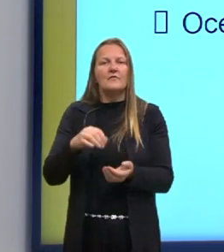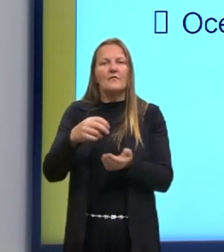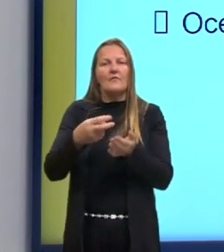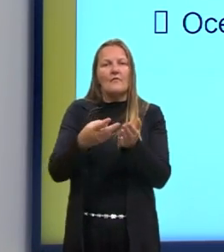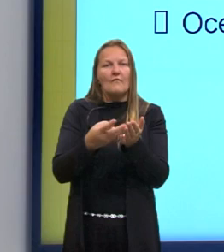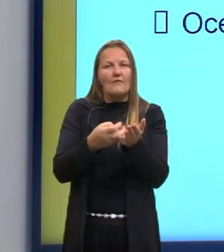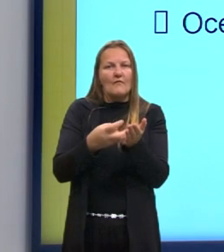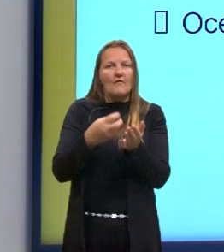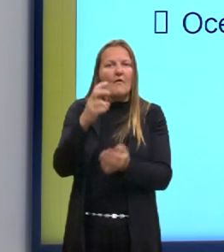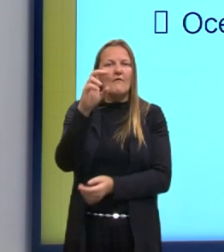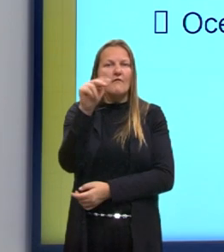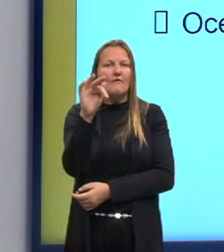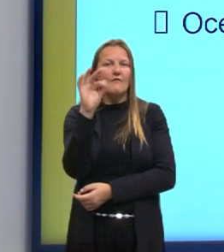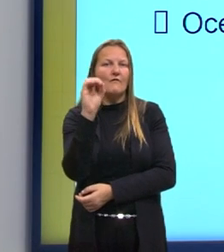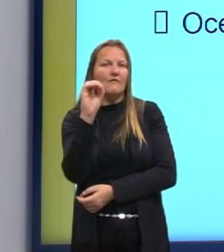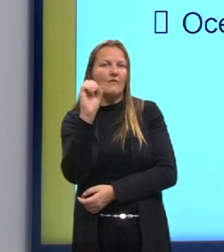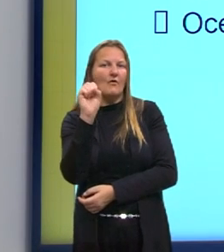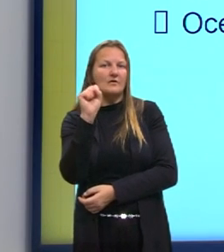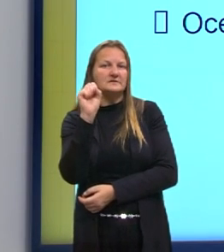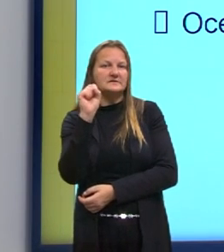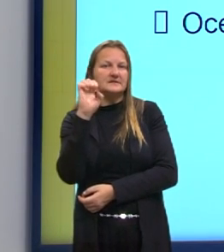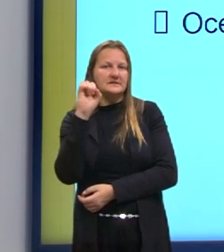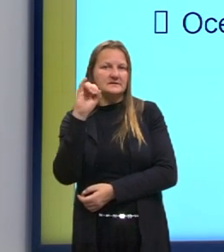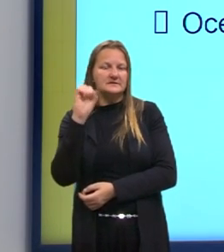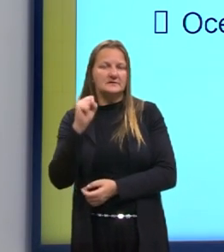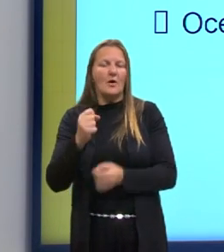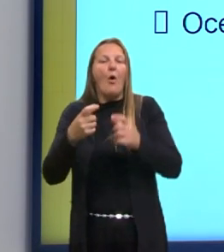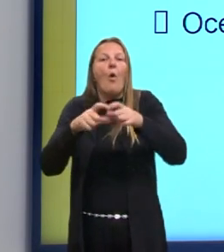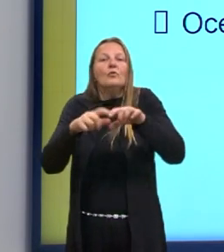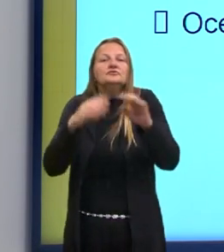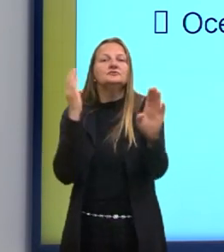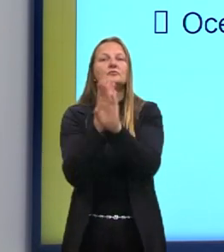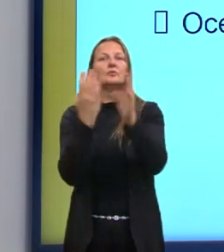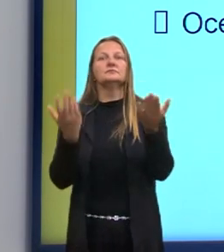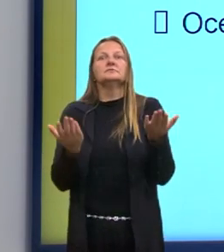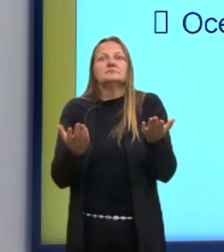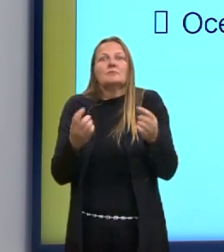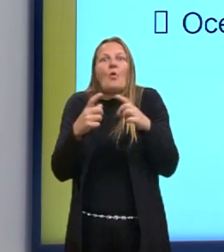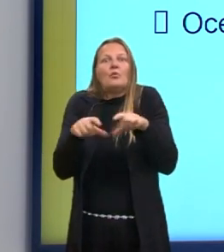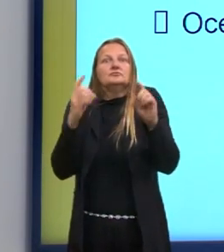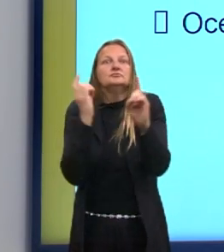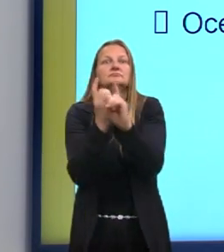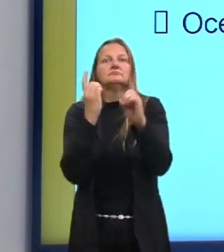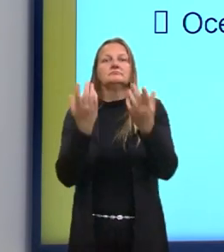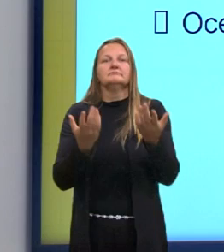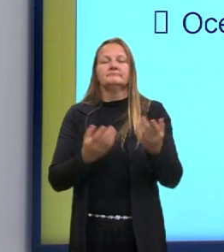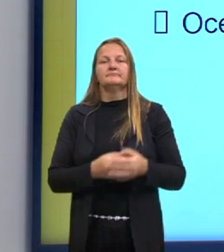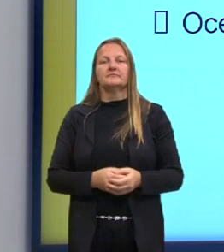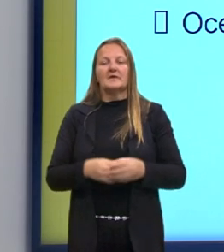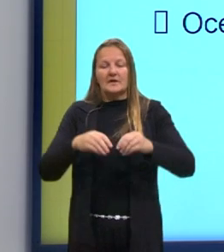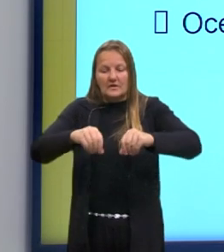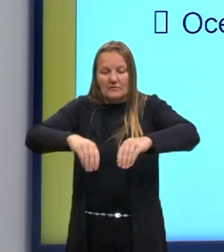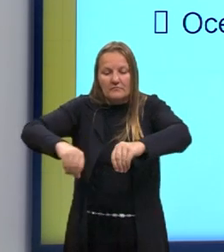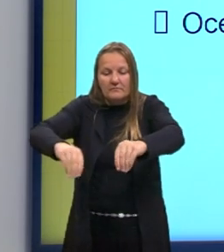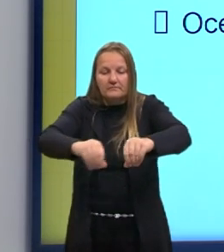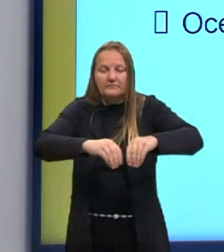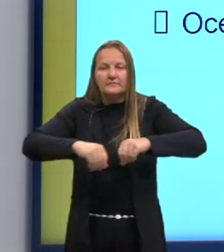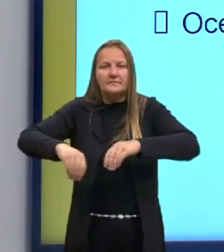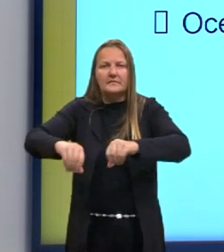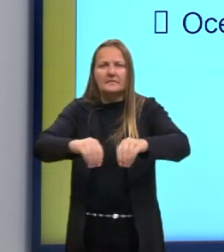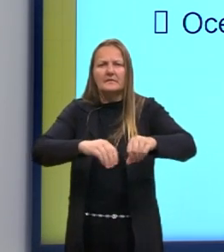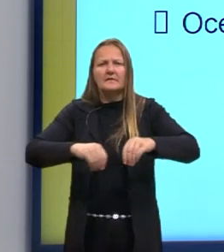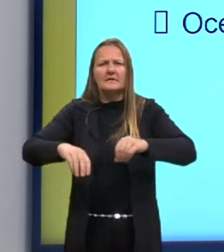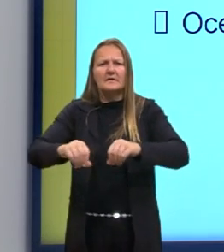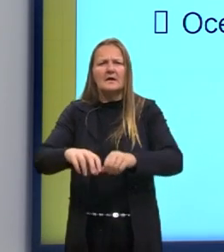Os maiores reservatórios de carbono, então, onde é que está o carbono? No solo, cerca de 1.050